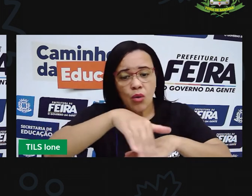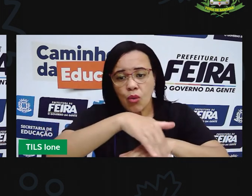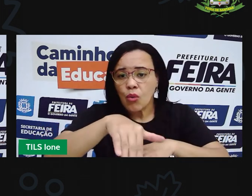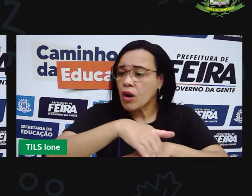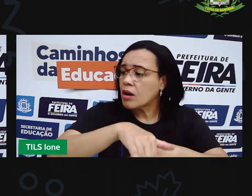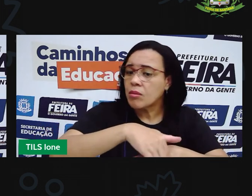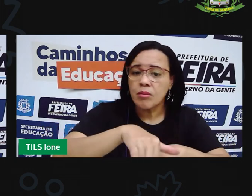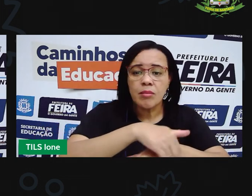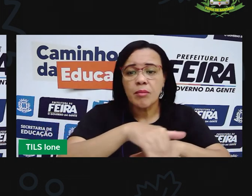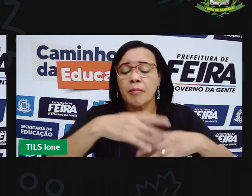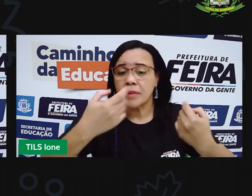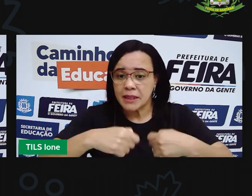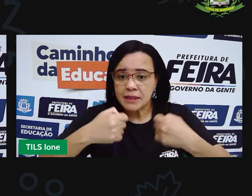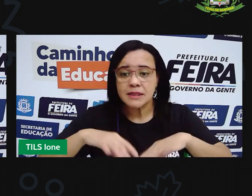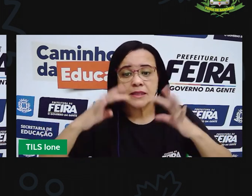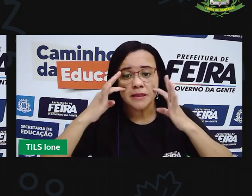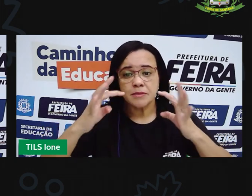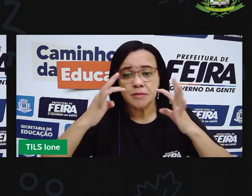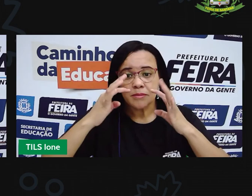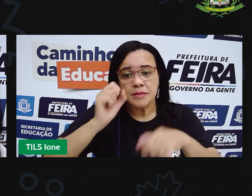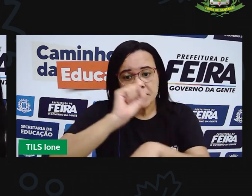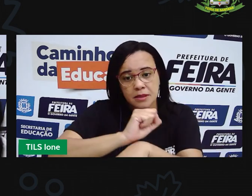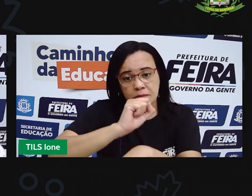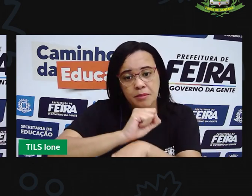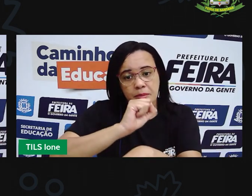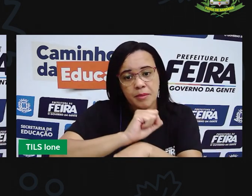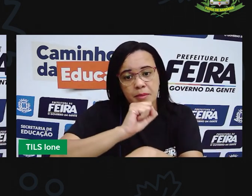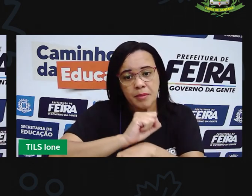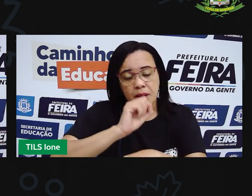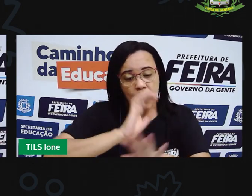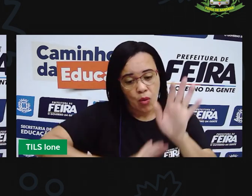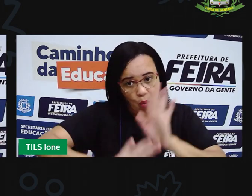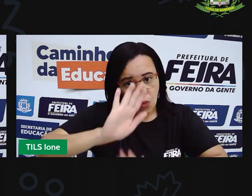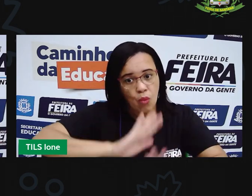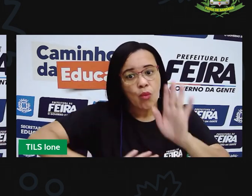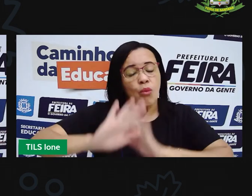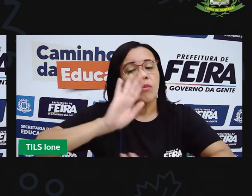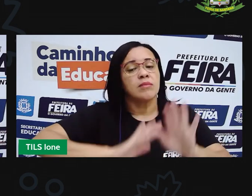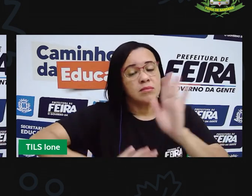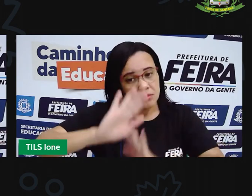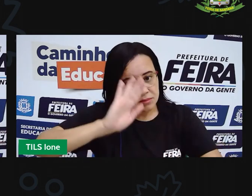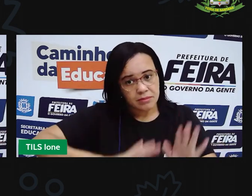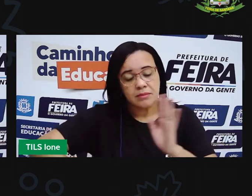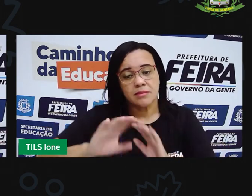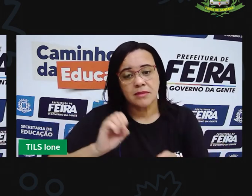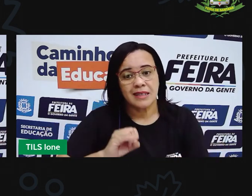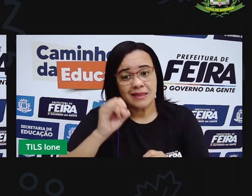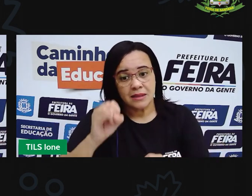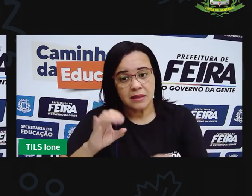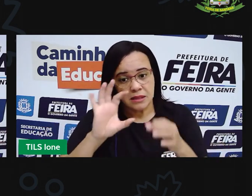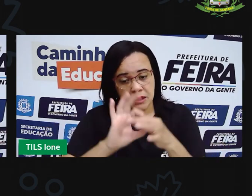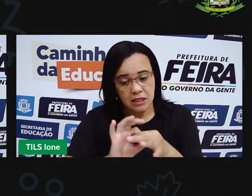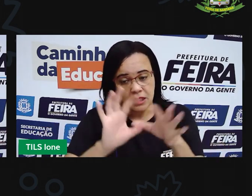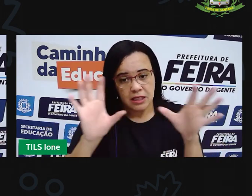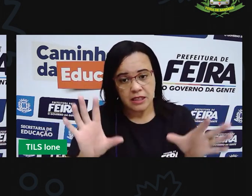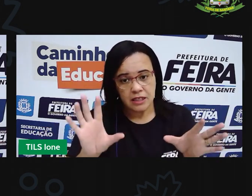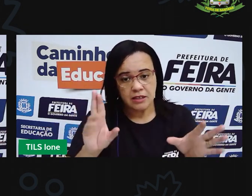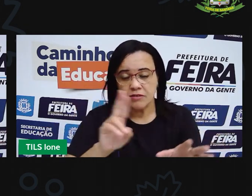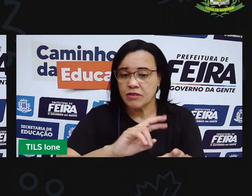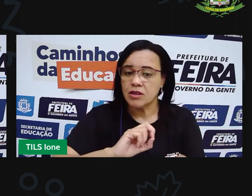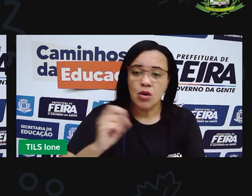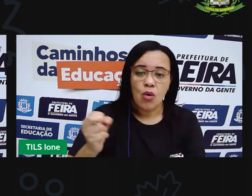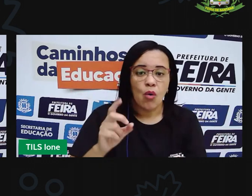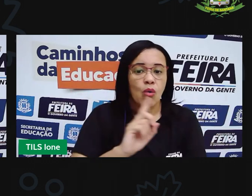pela parte do pedestre, esperar o carro passar, o final está liberado para o pedestre, não passar para o pedestre, o tipo de carro.